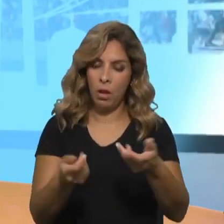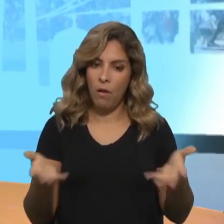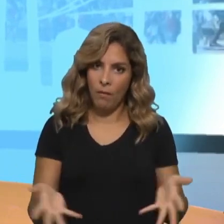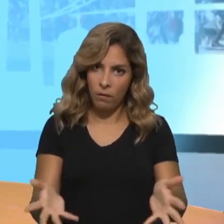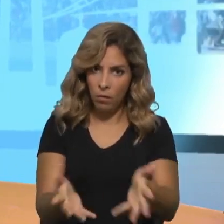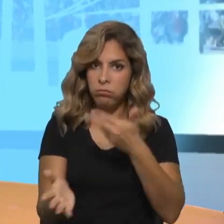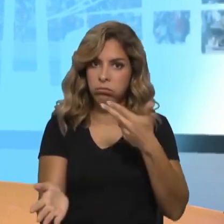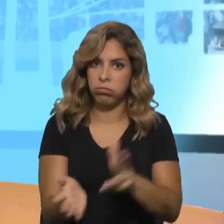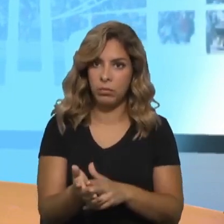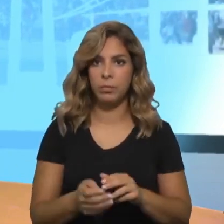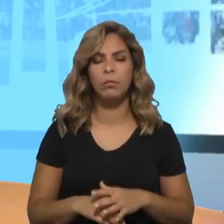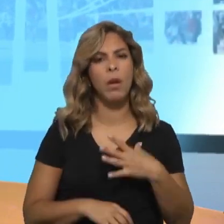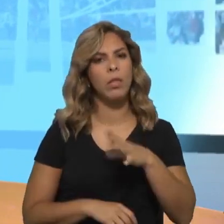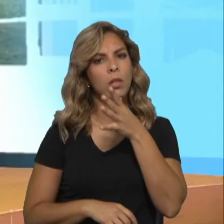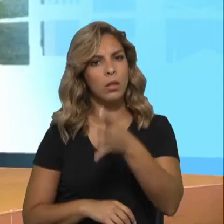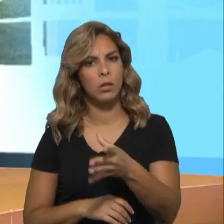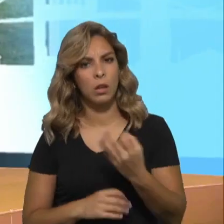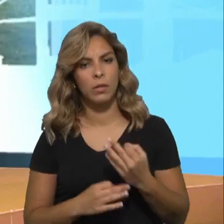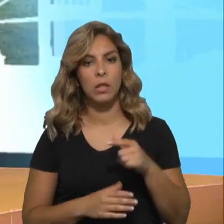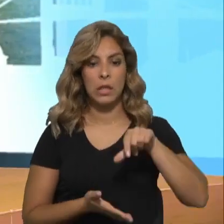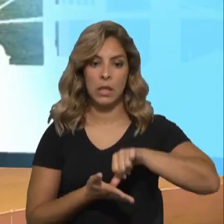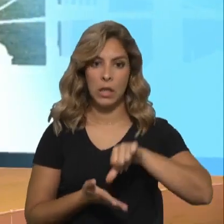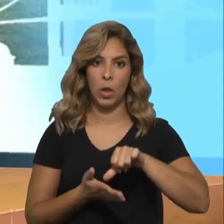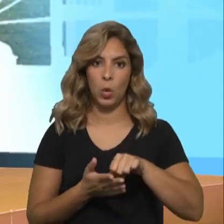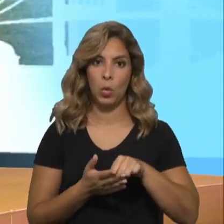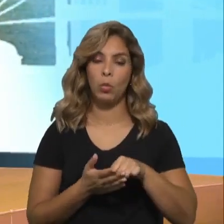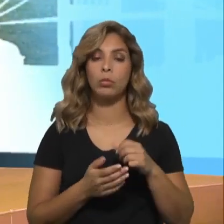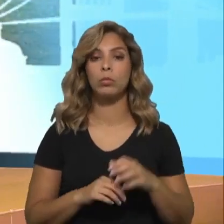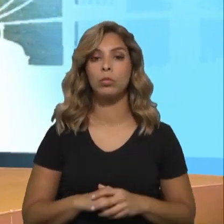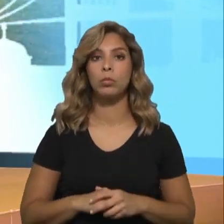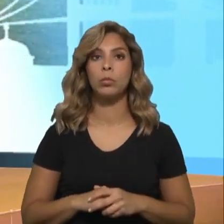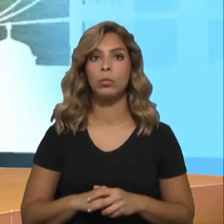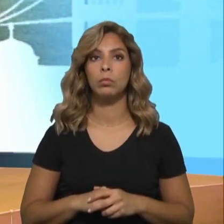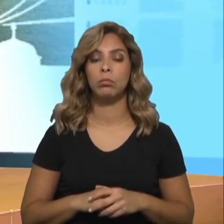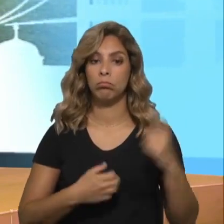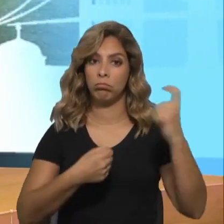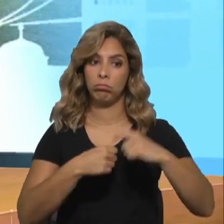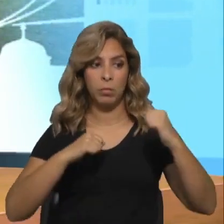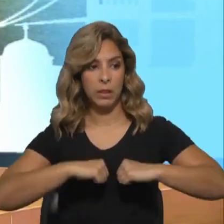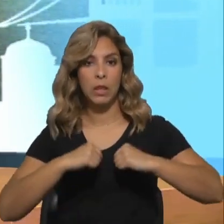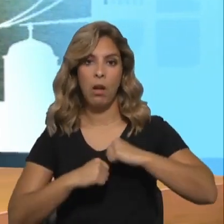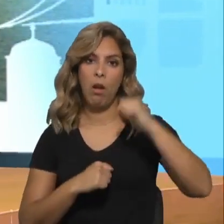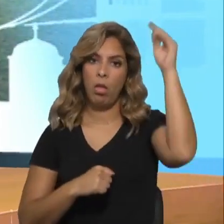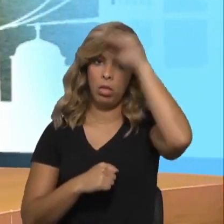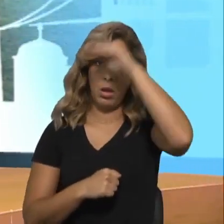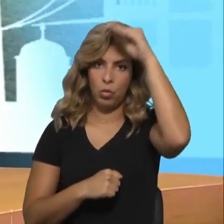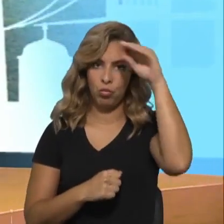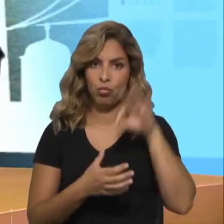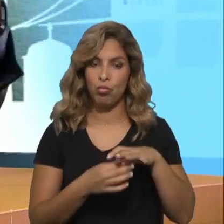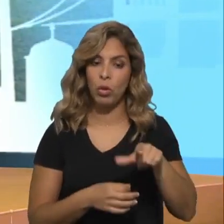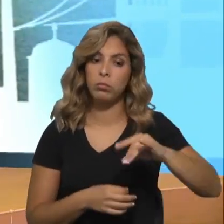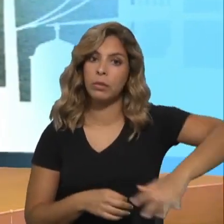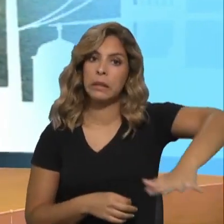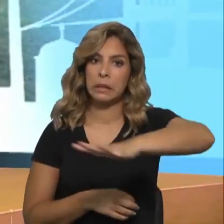acolhimento. Mas deixe-me dizer-lhe isto também. Este centro de acolhimento, esta parceria no Alentejo, aqui em vendas novas, faz parte de um